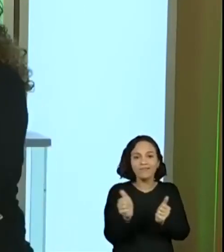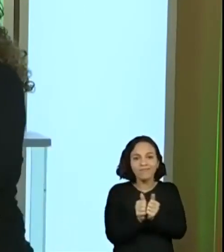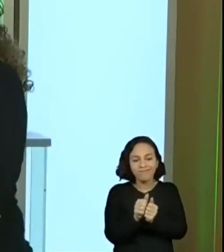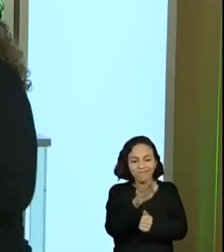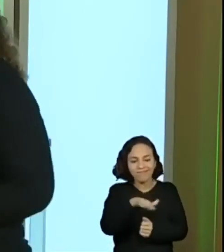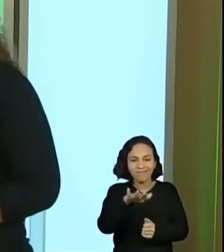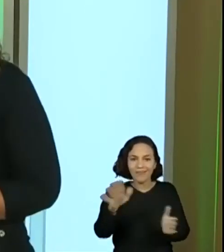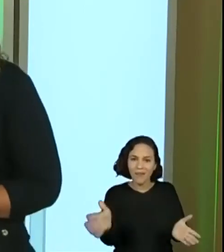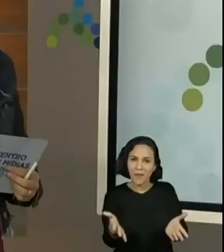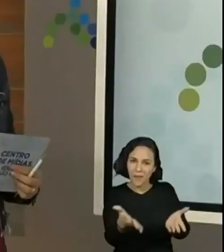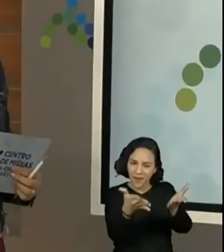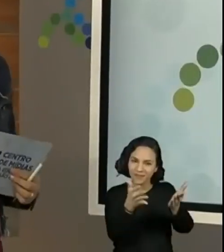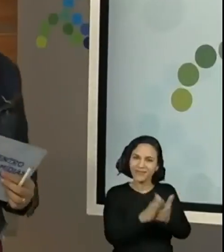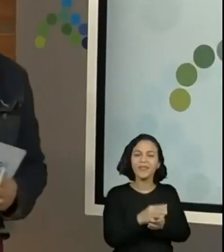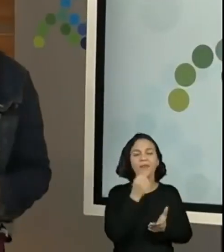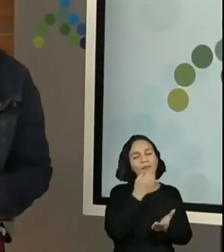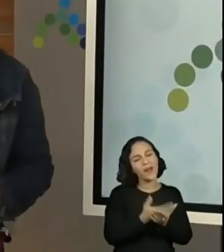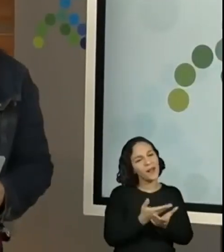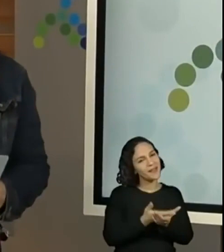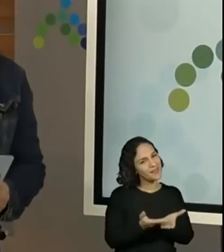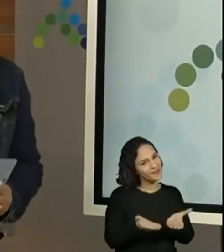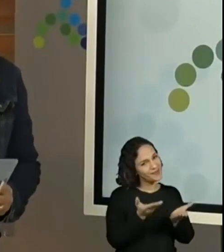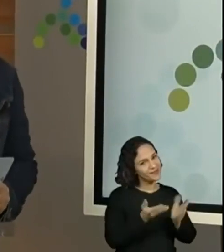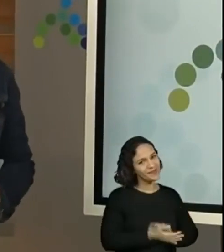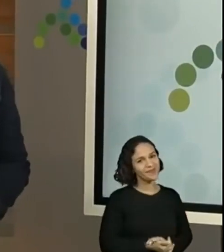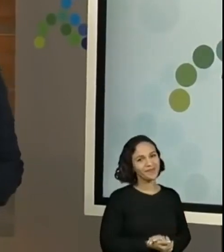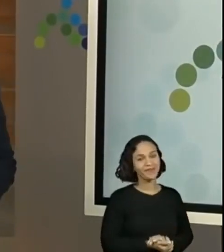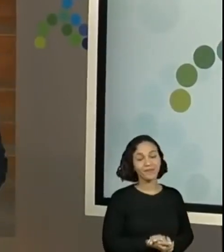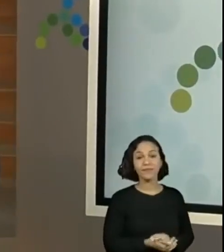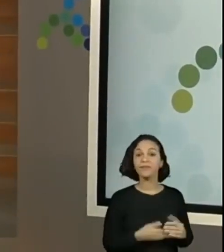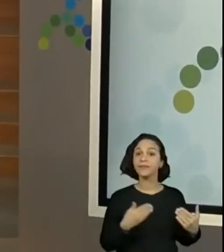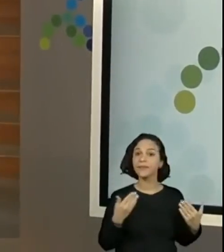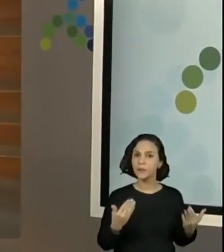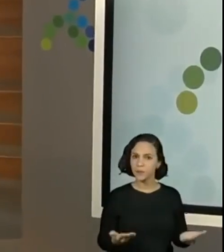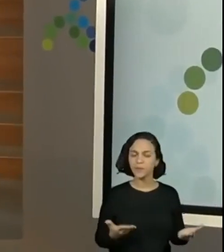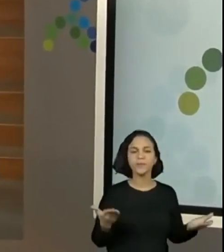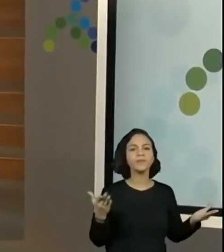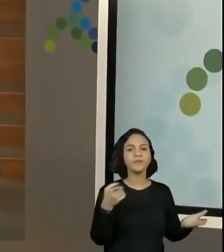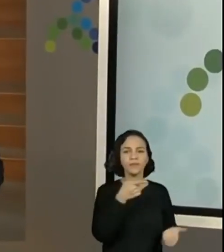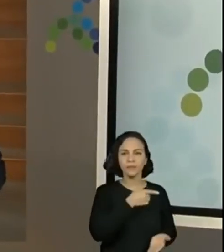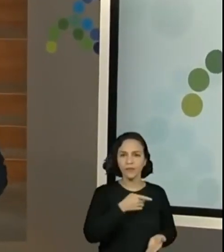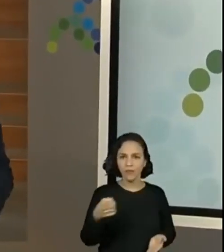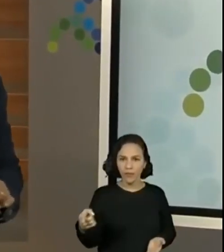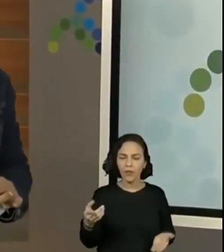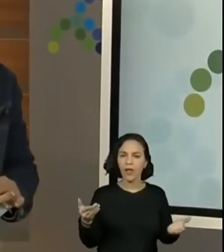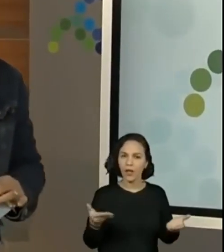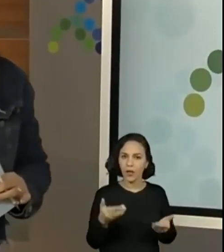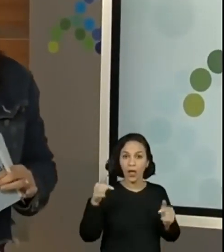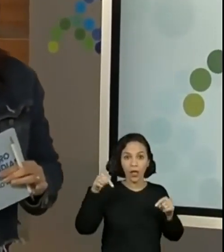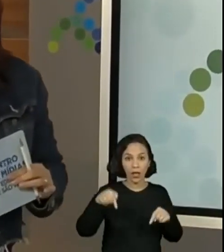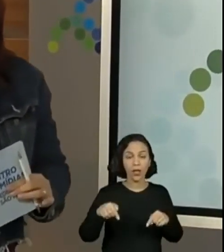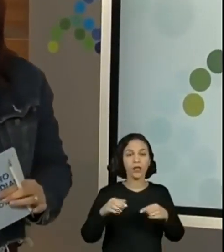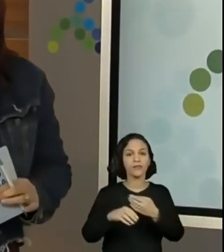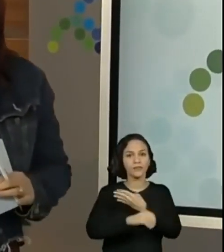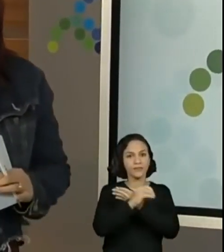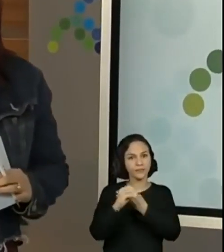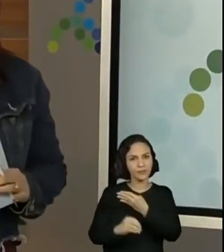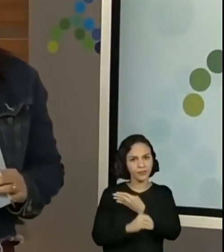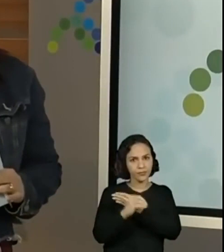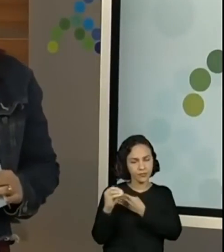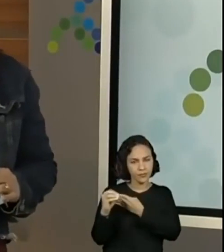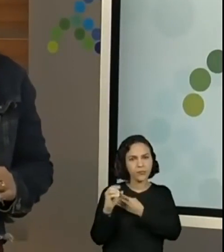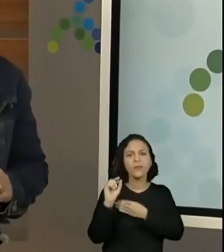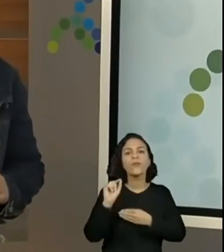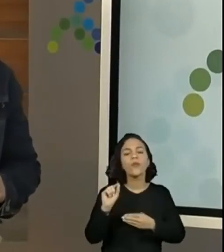pequenos. Bola, professora. Obrigada. Olha só, então, nessa semana aqui, aqui no Centro de Mídias, nós estamos